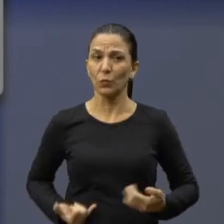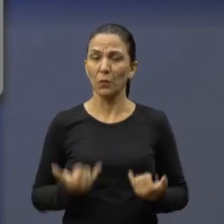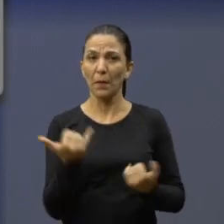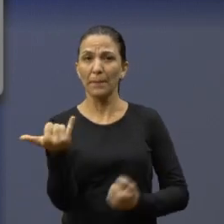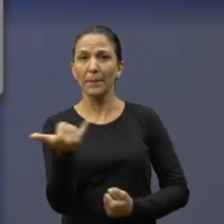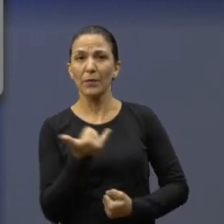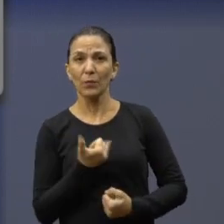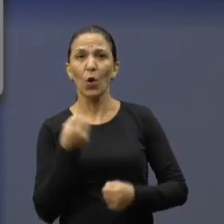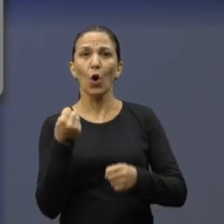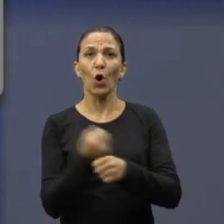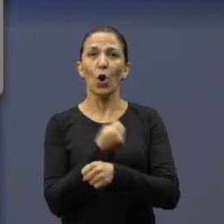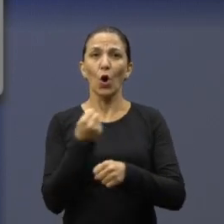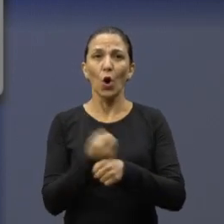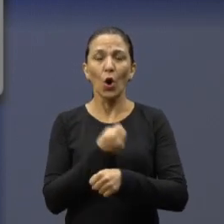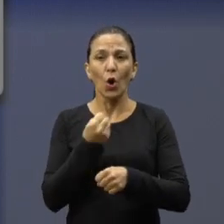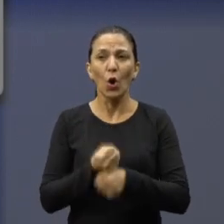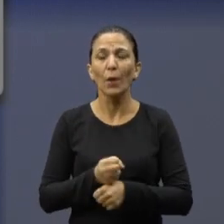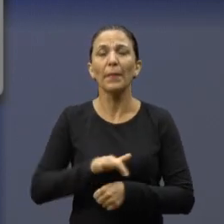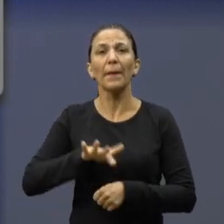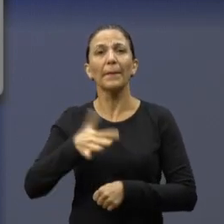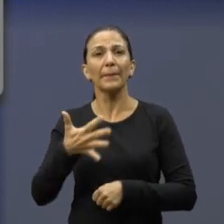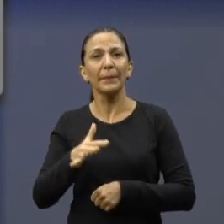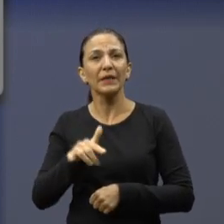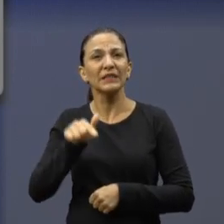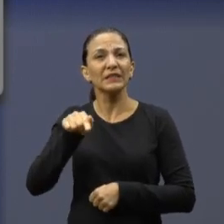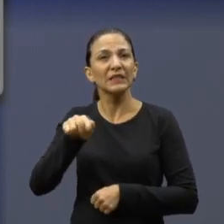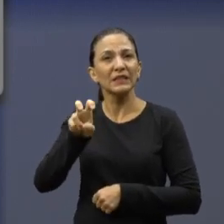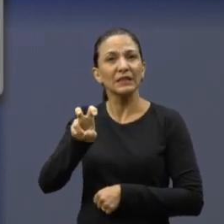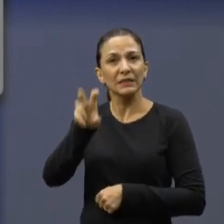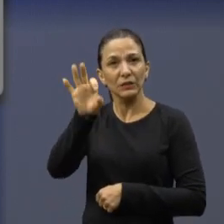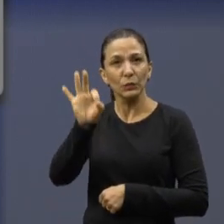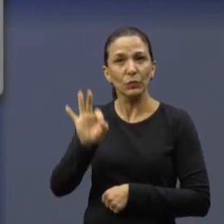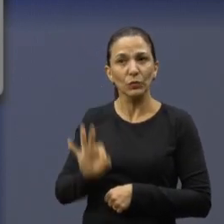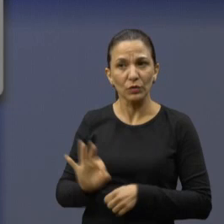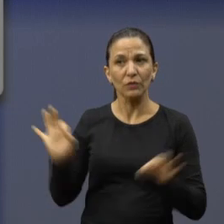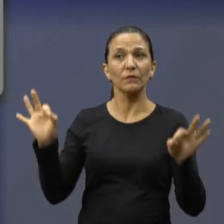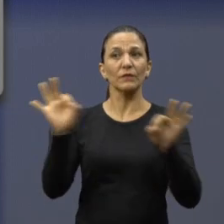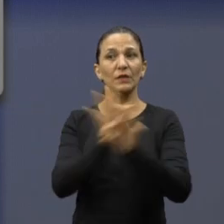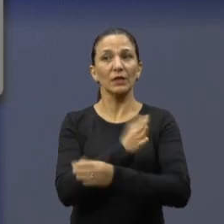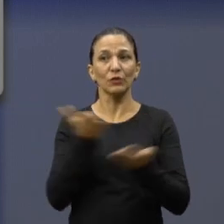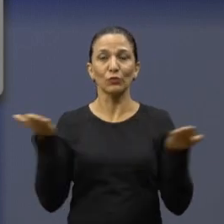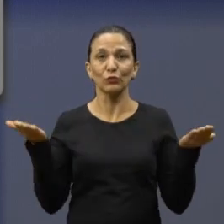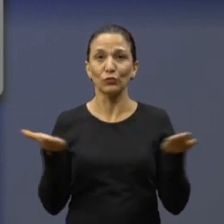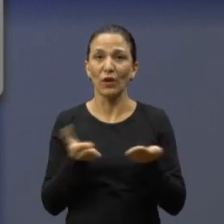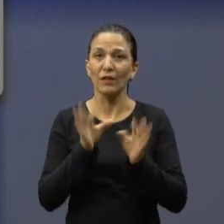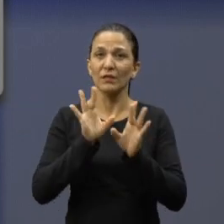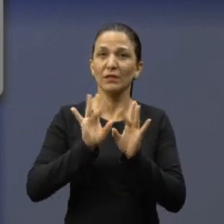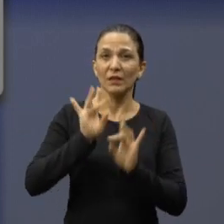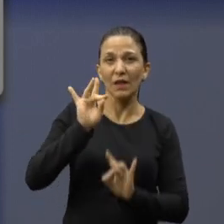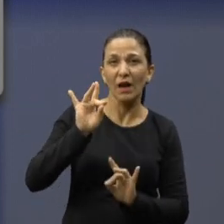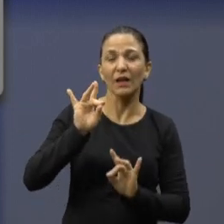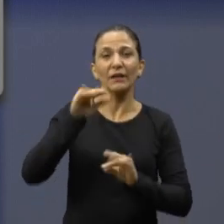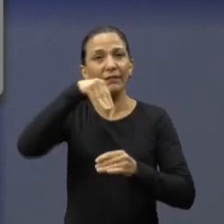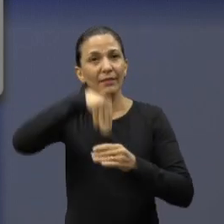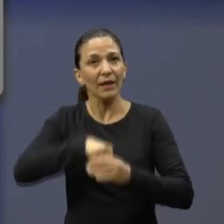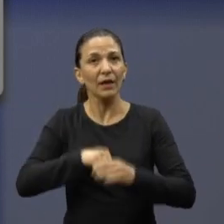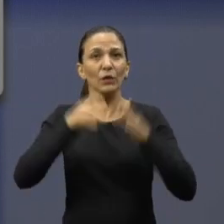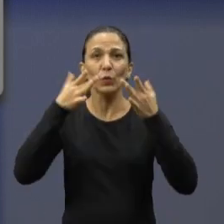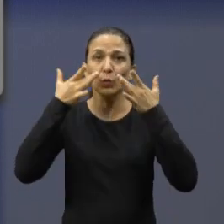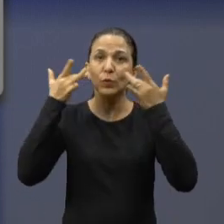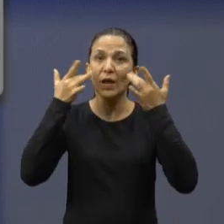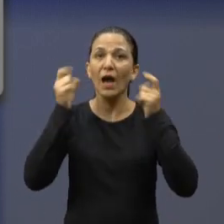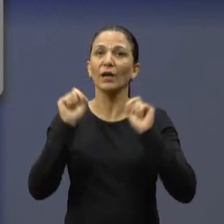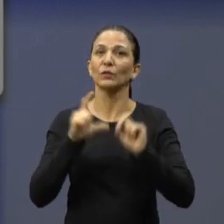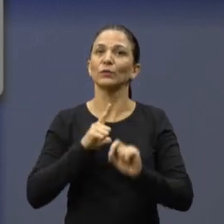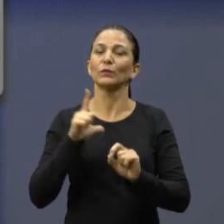que as obras se encontram aproximadamente com 75% concluídas. Restando alguns detalhes internos, ou seja,